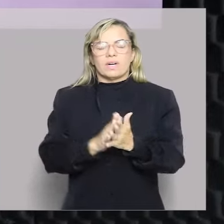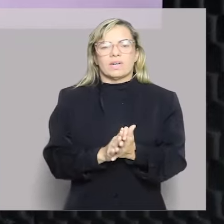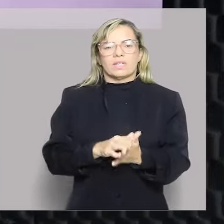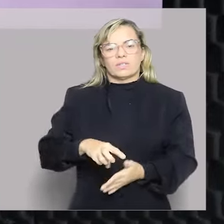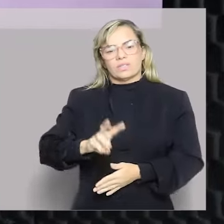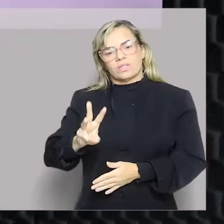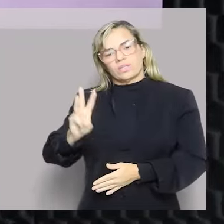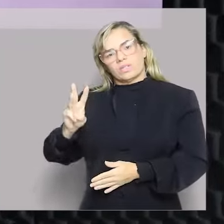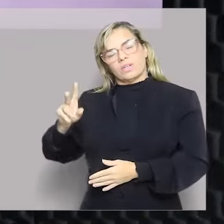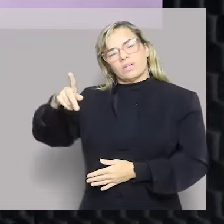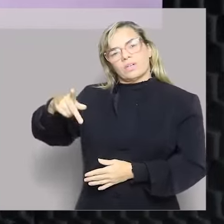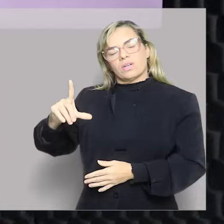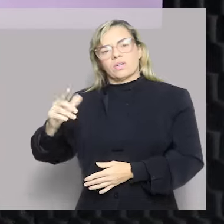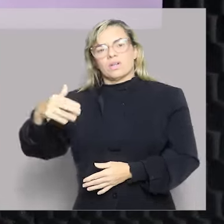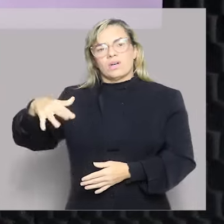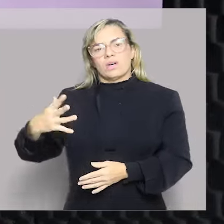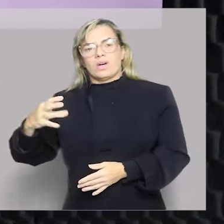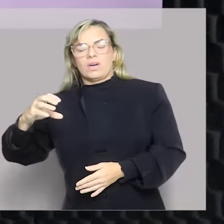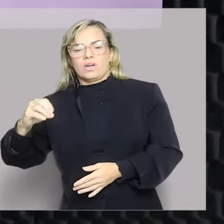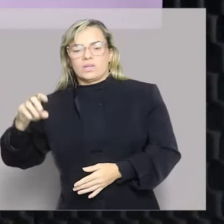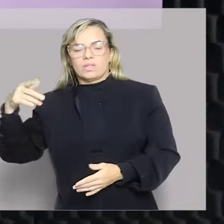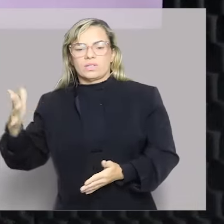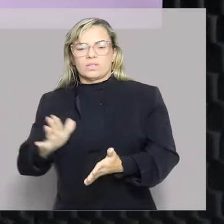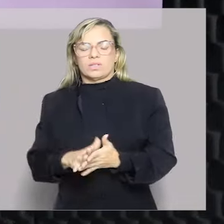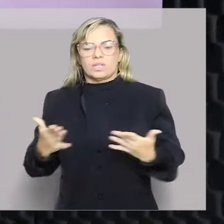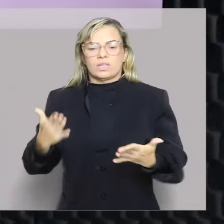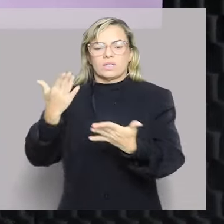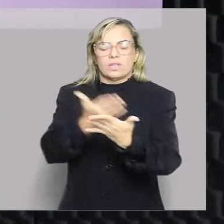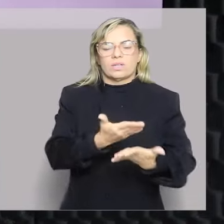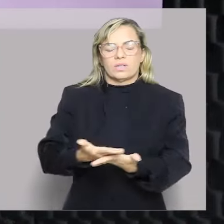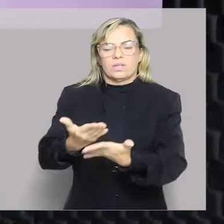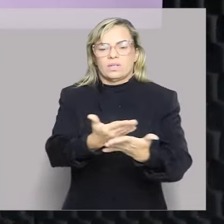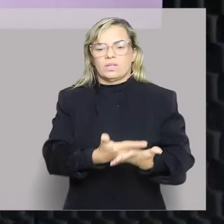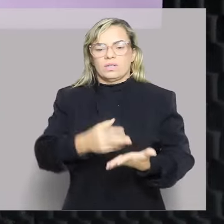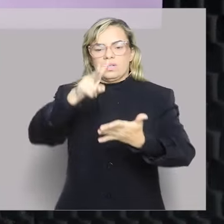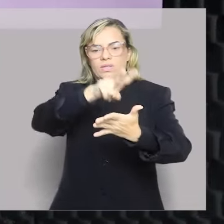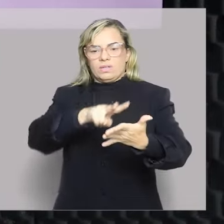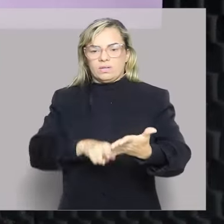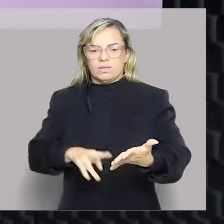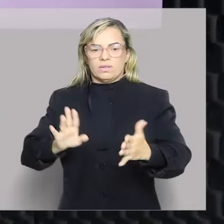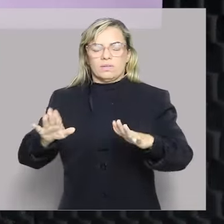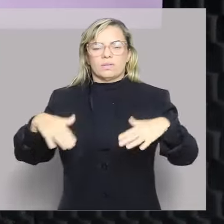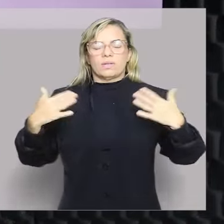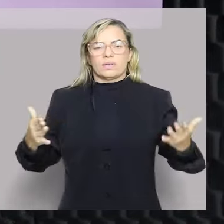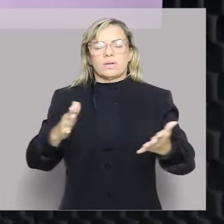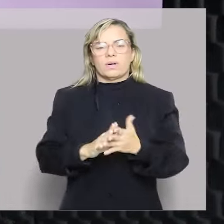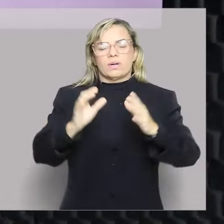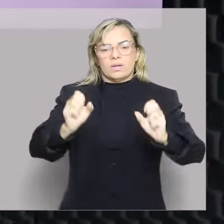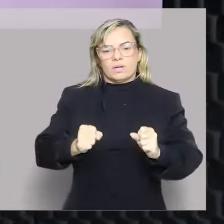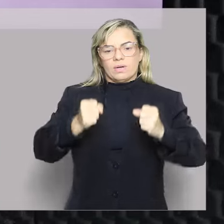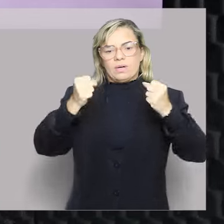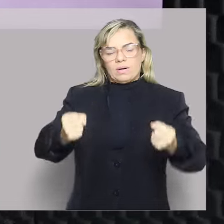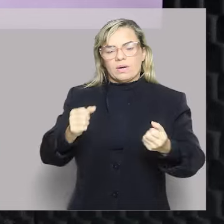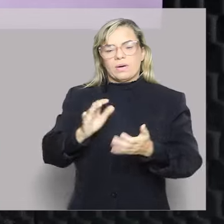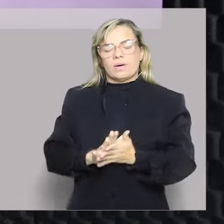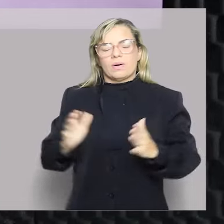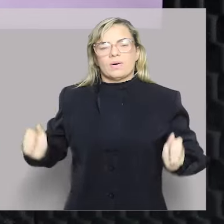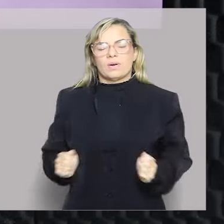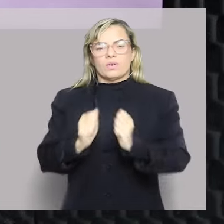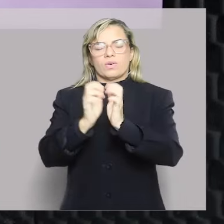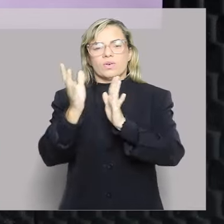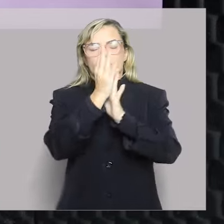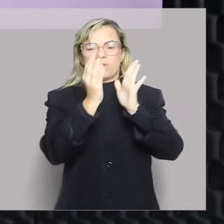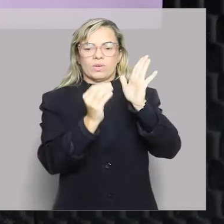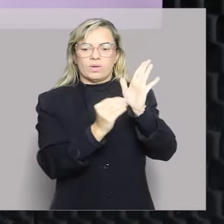atualizadinha, lisinha, pra vocês lerem, estudarem e poder seguir aqui o nosso